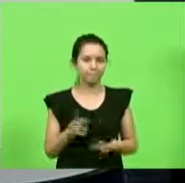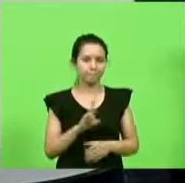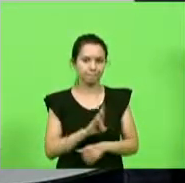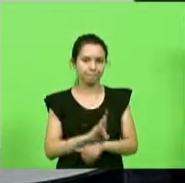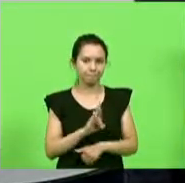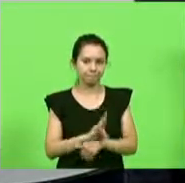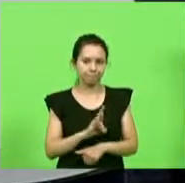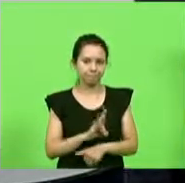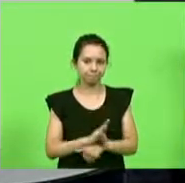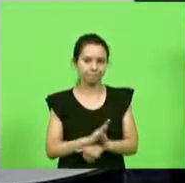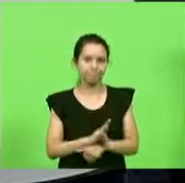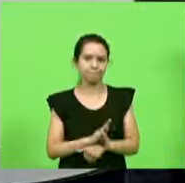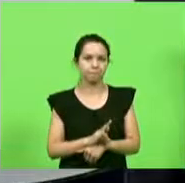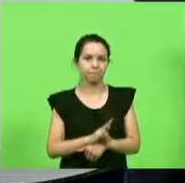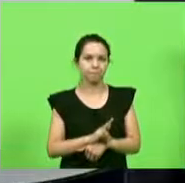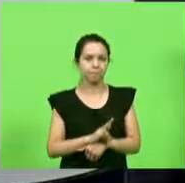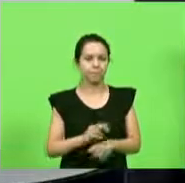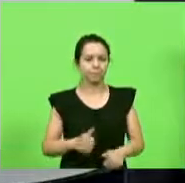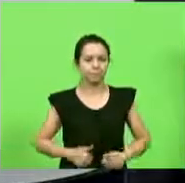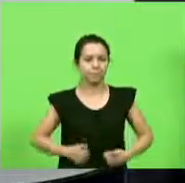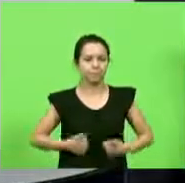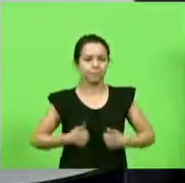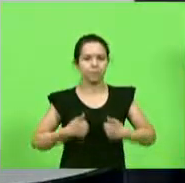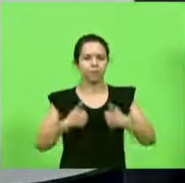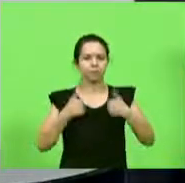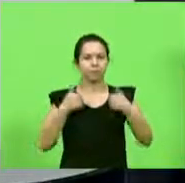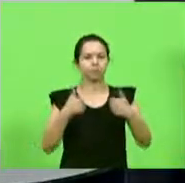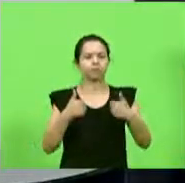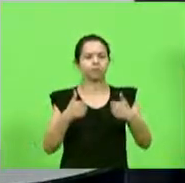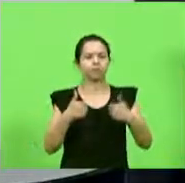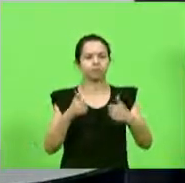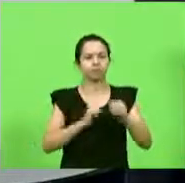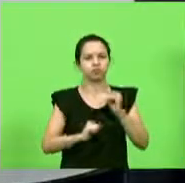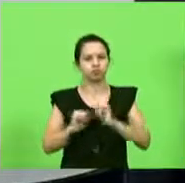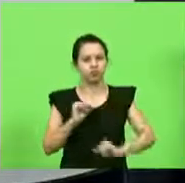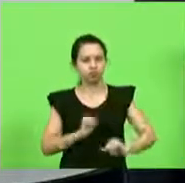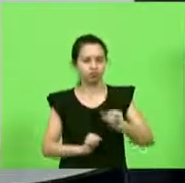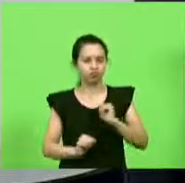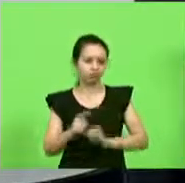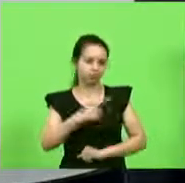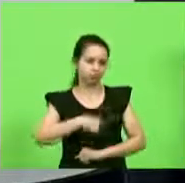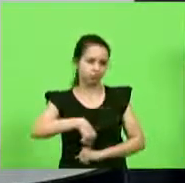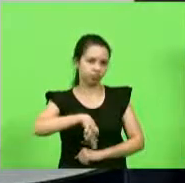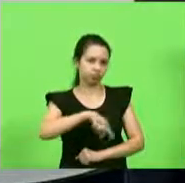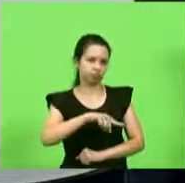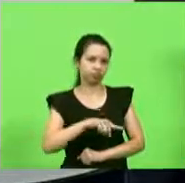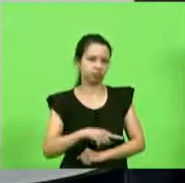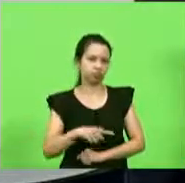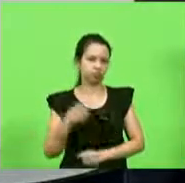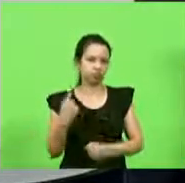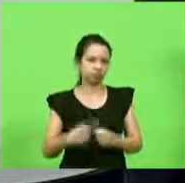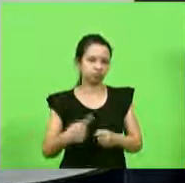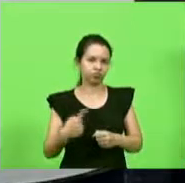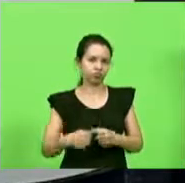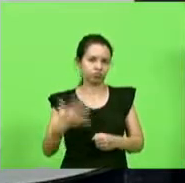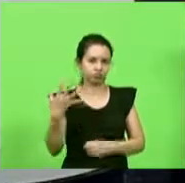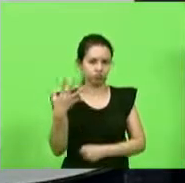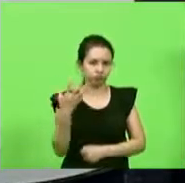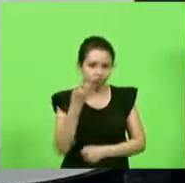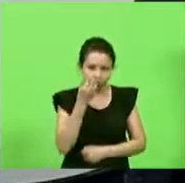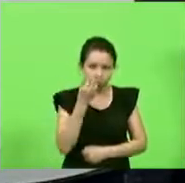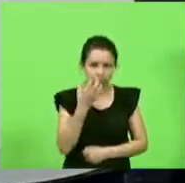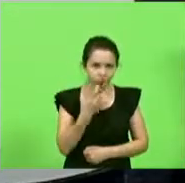é motivo de orgulho e de esperança para todos nós uma cidade só é boa